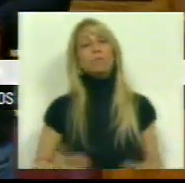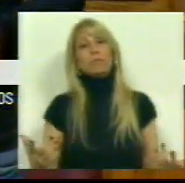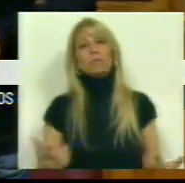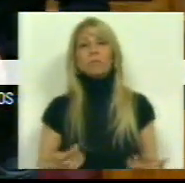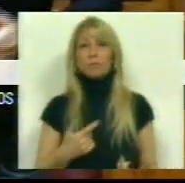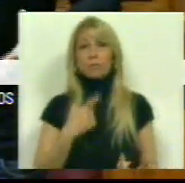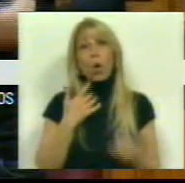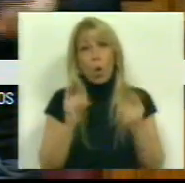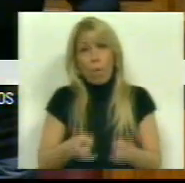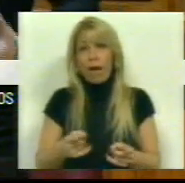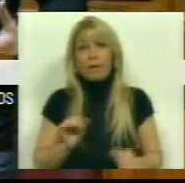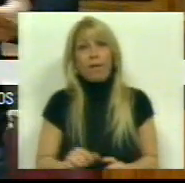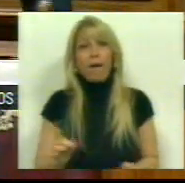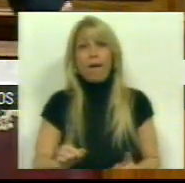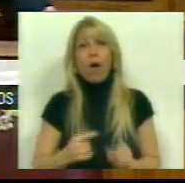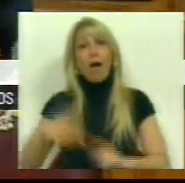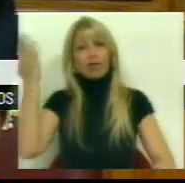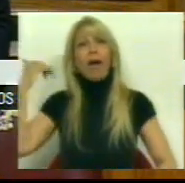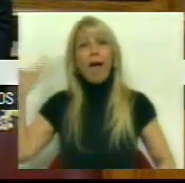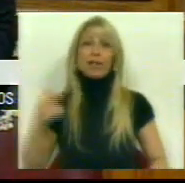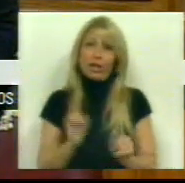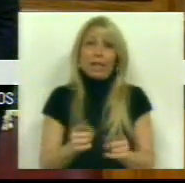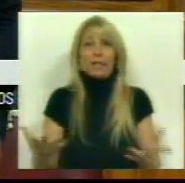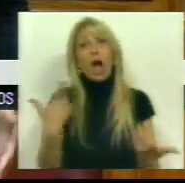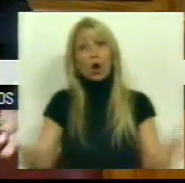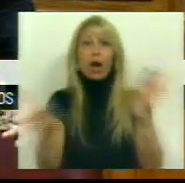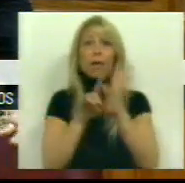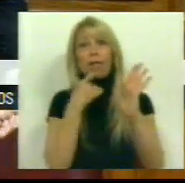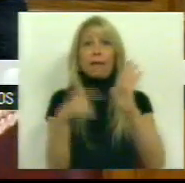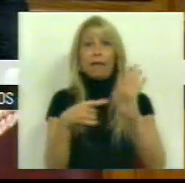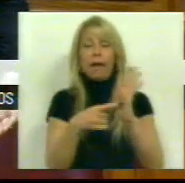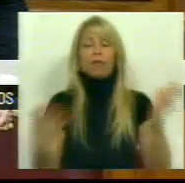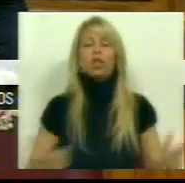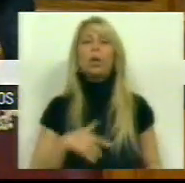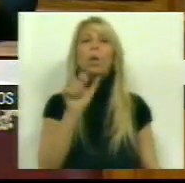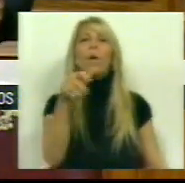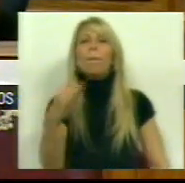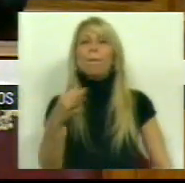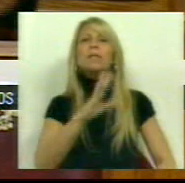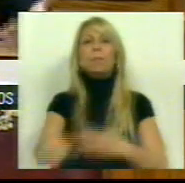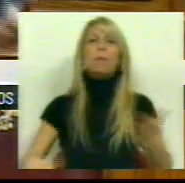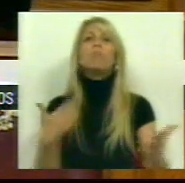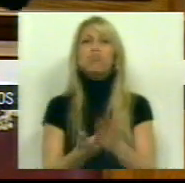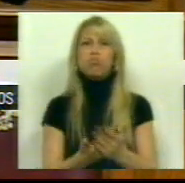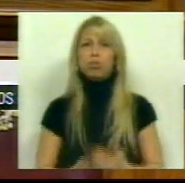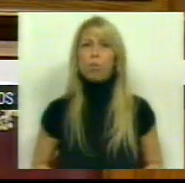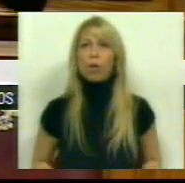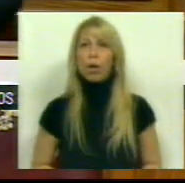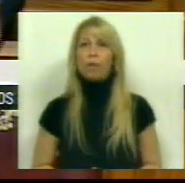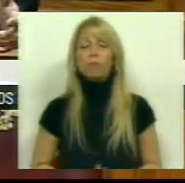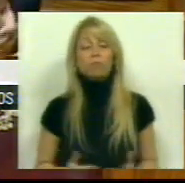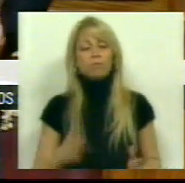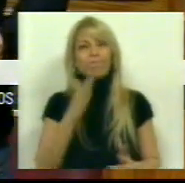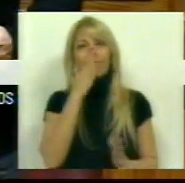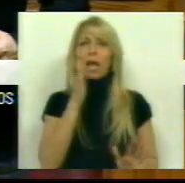já antes era assim, agora passa a ser assim de lei. Aquilo que o PCP propõe parece-nos absolutamente não só